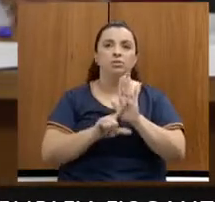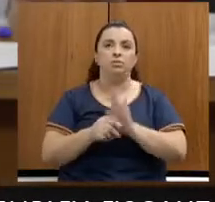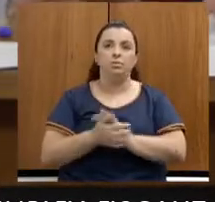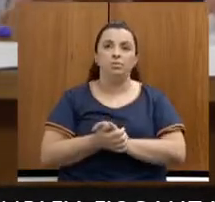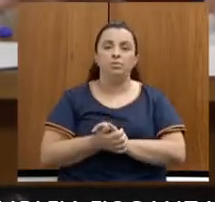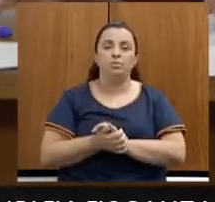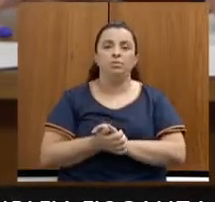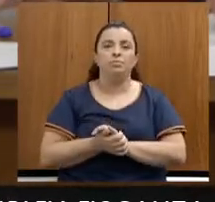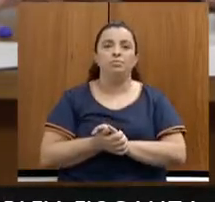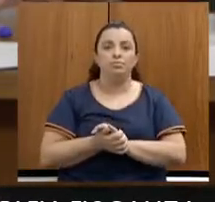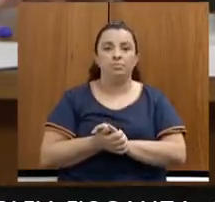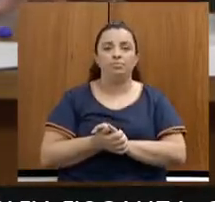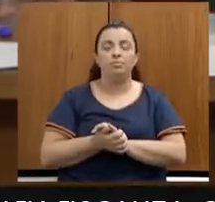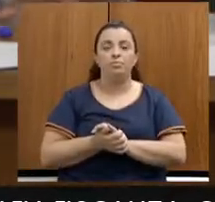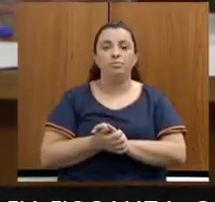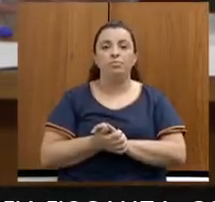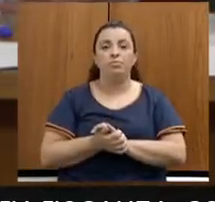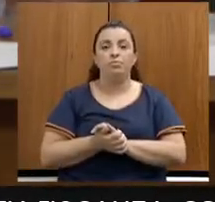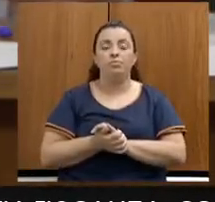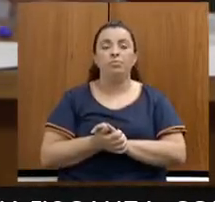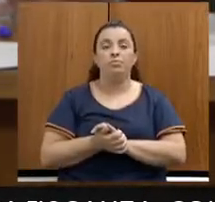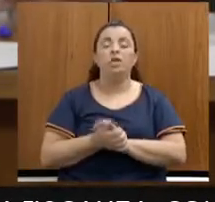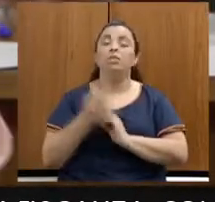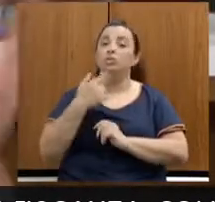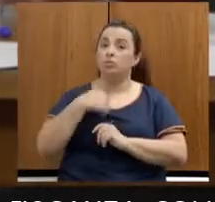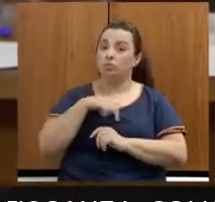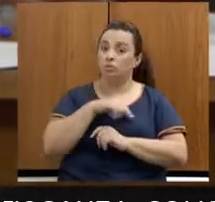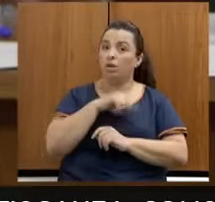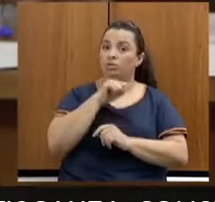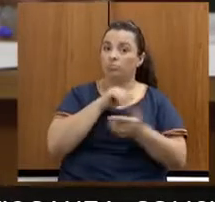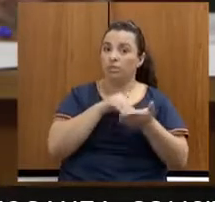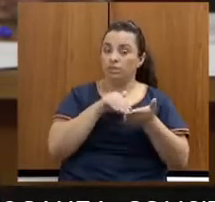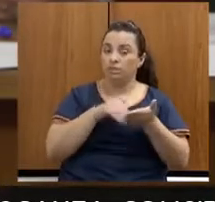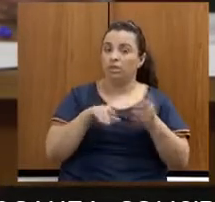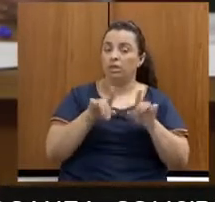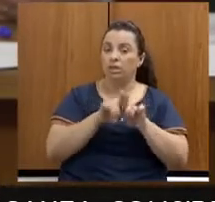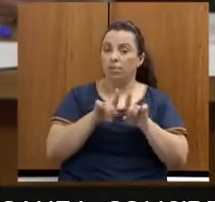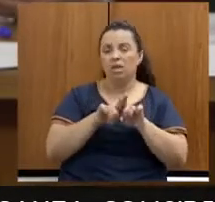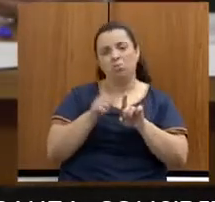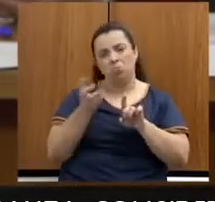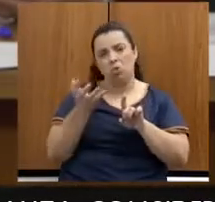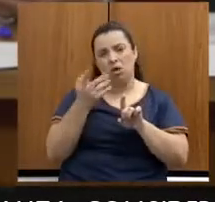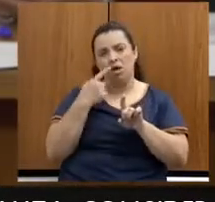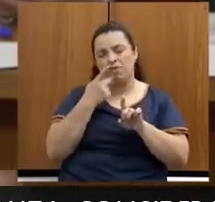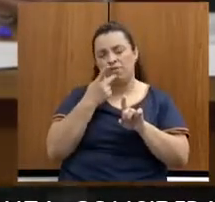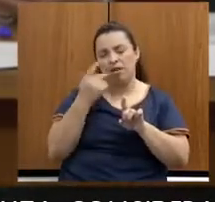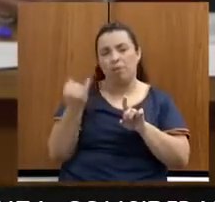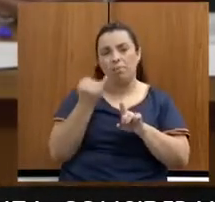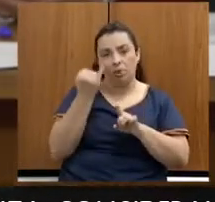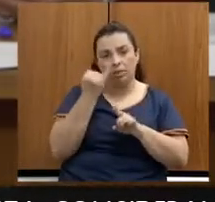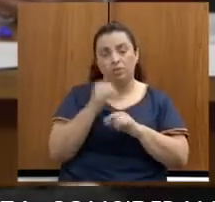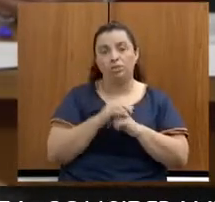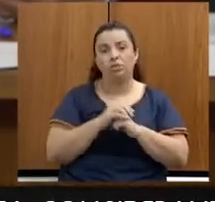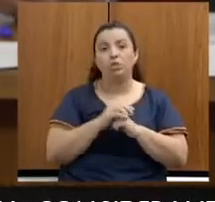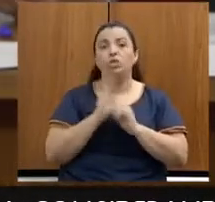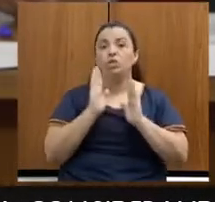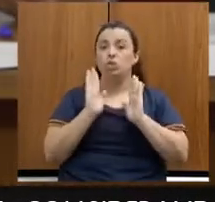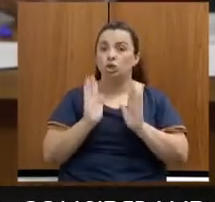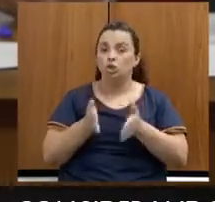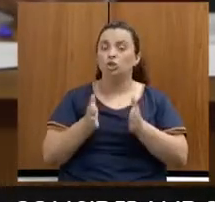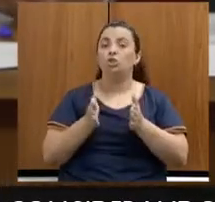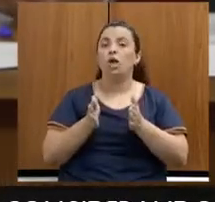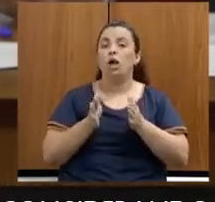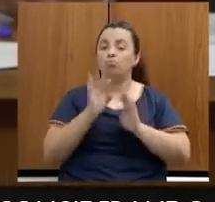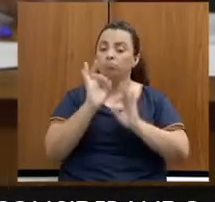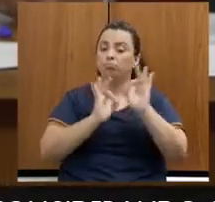Também estamos fazendo aqui, deputada, e aqui até uma questão que eu gostaria de falar, nós já iniciamos a elaboração de um